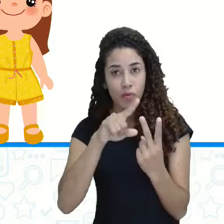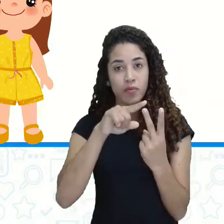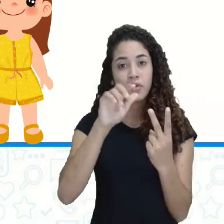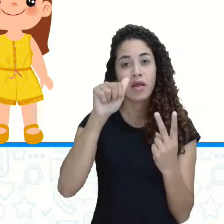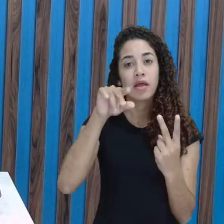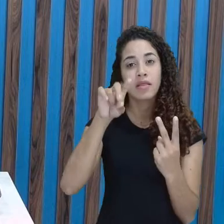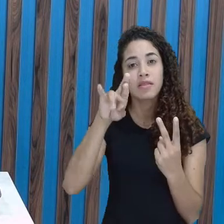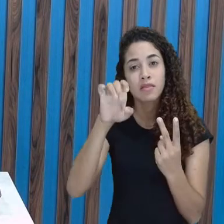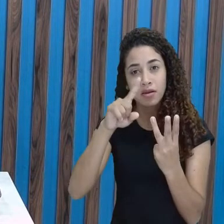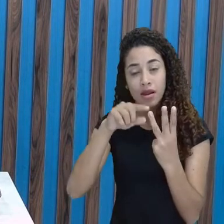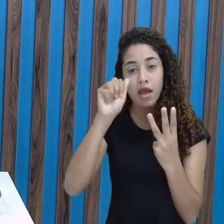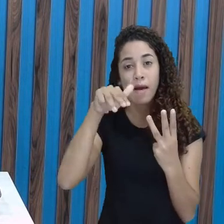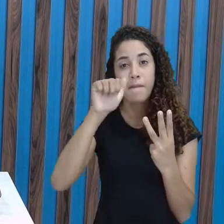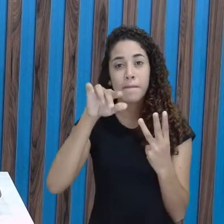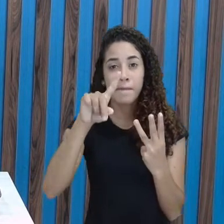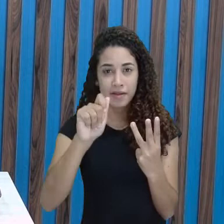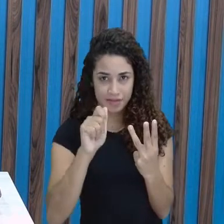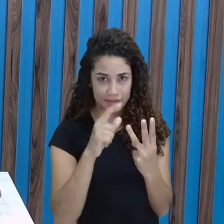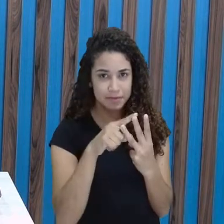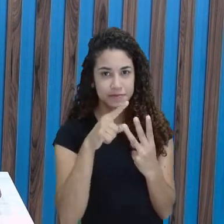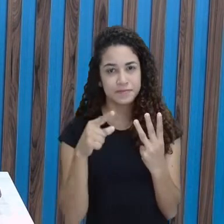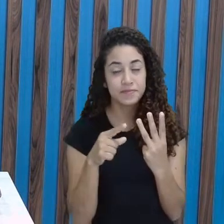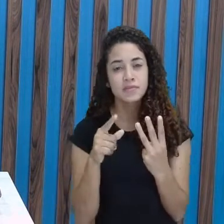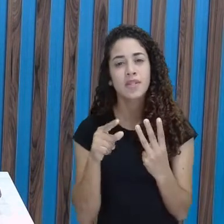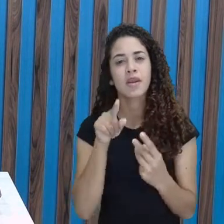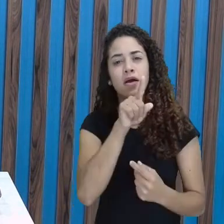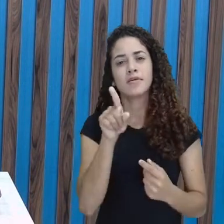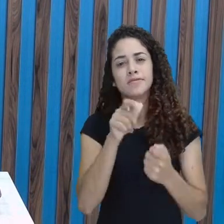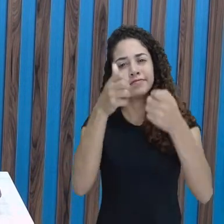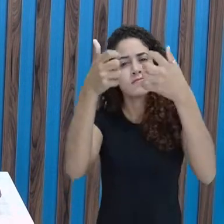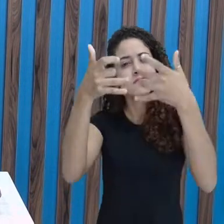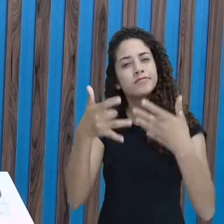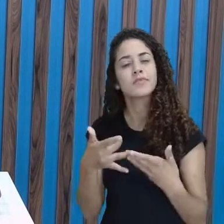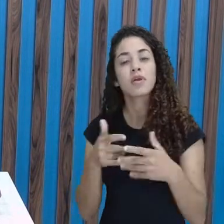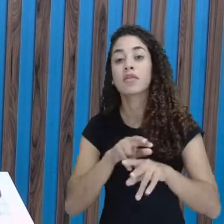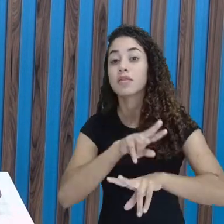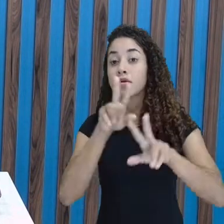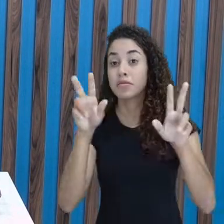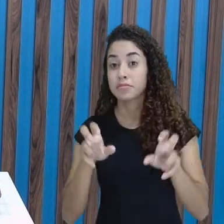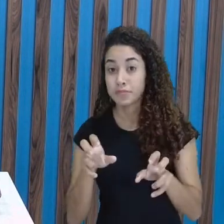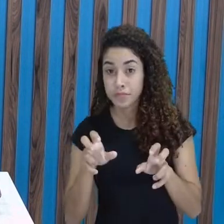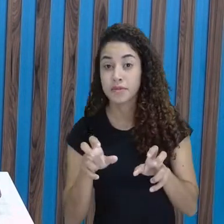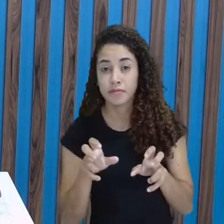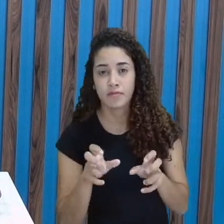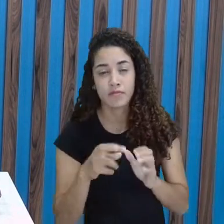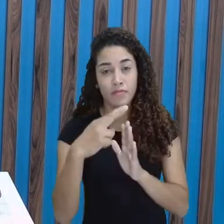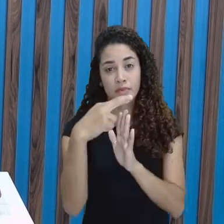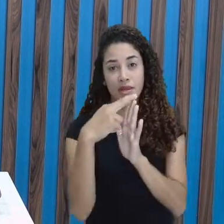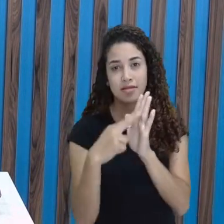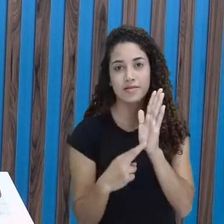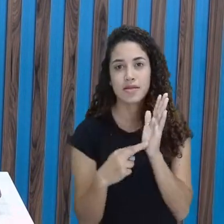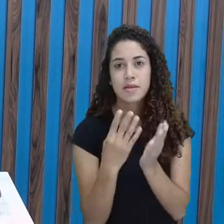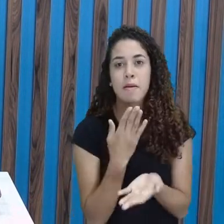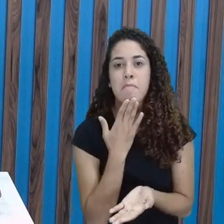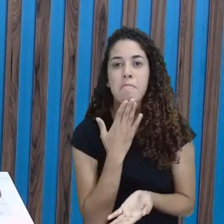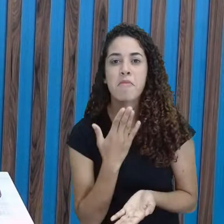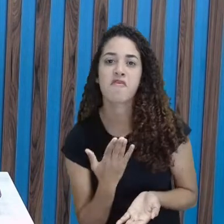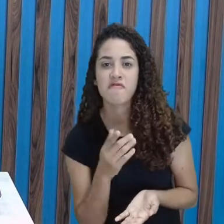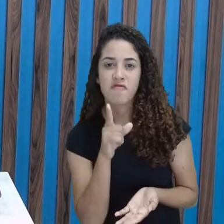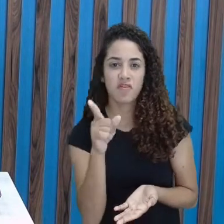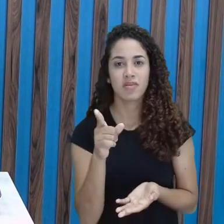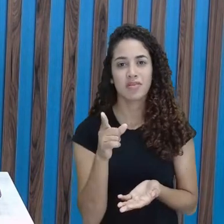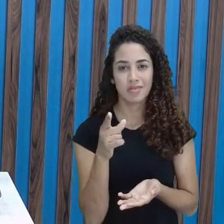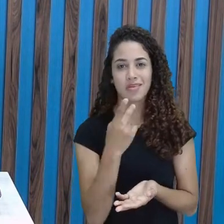Amanda. E eles irão falar sobre a receita preferida, comida